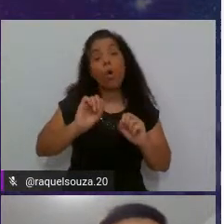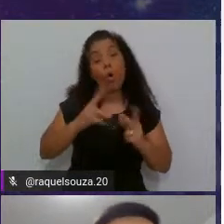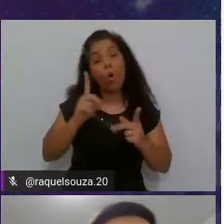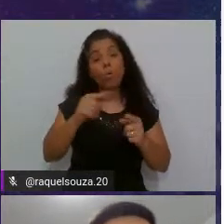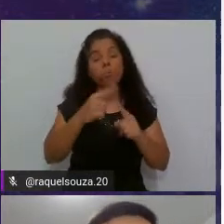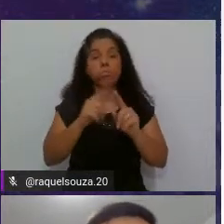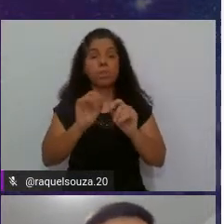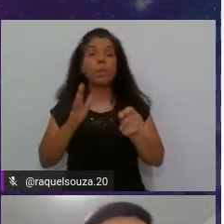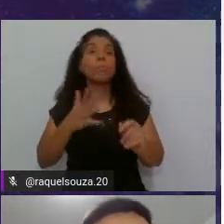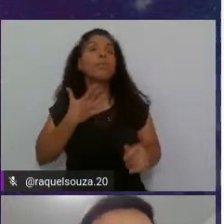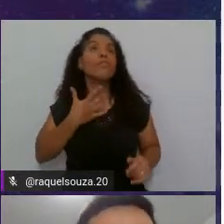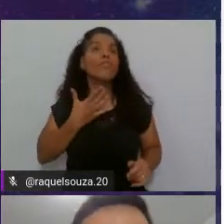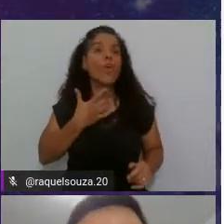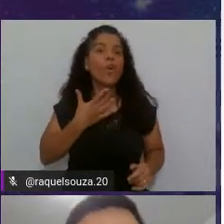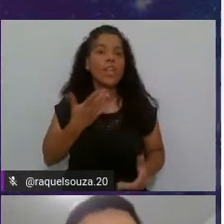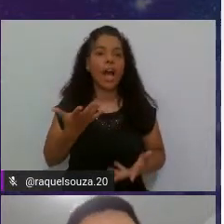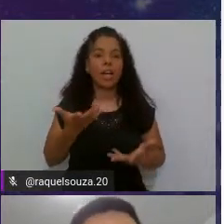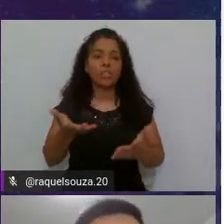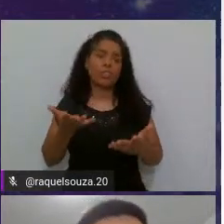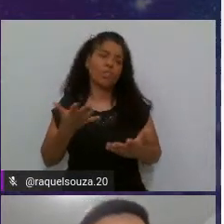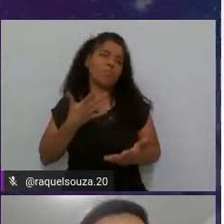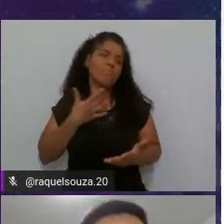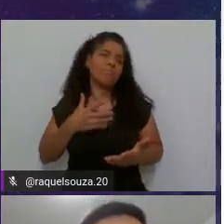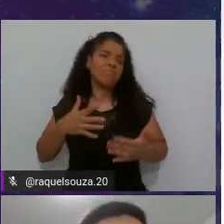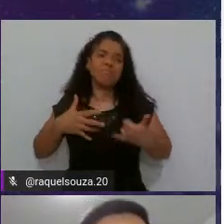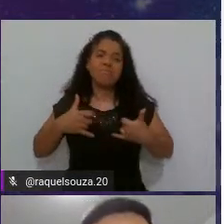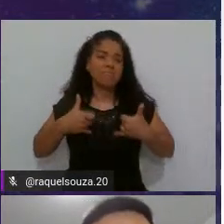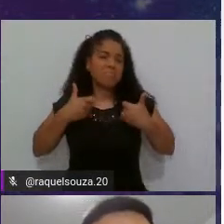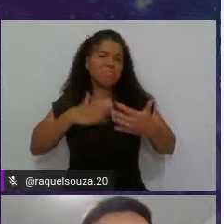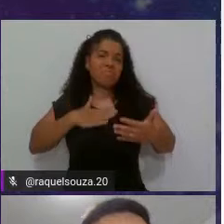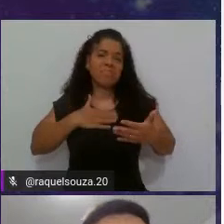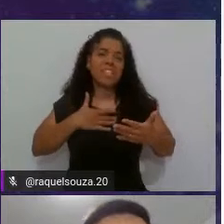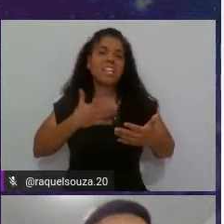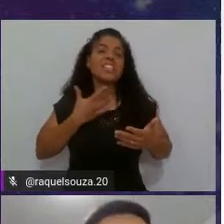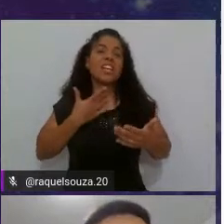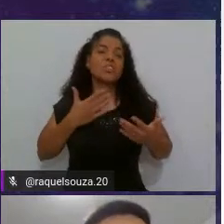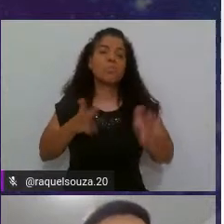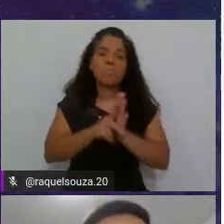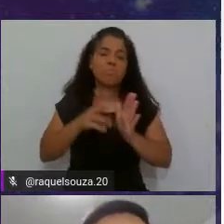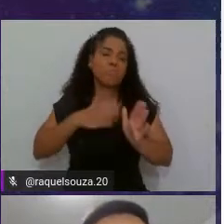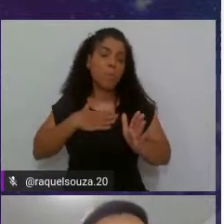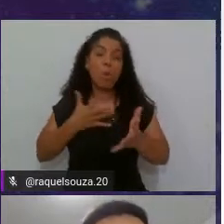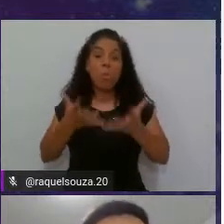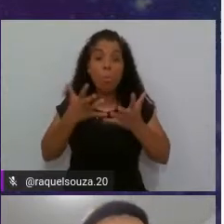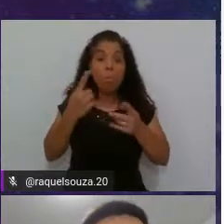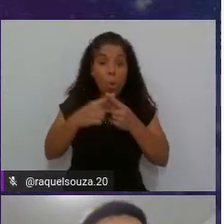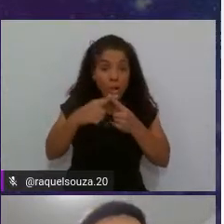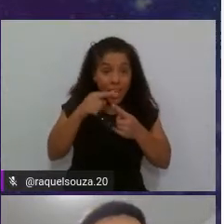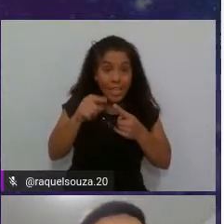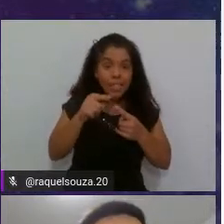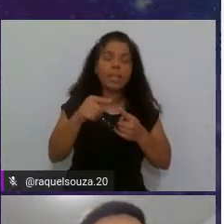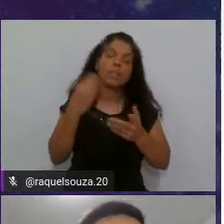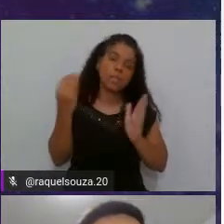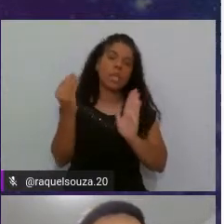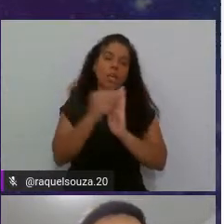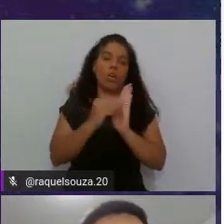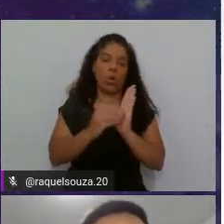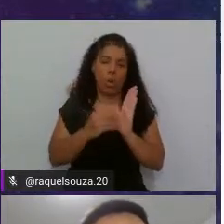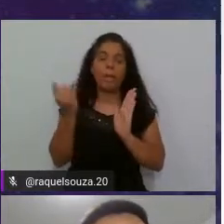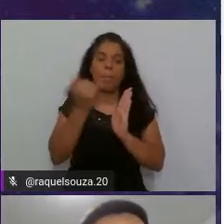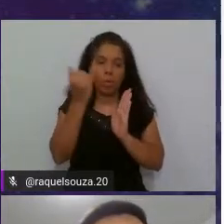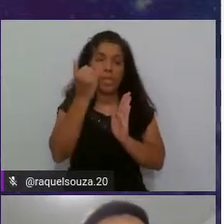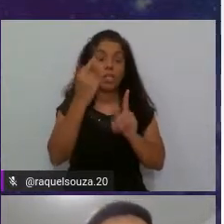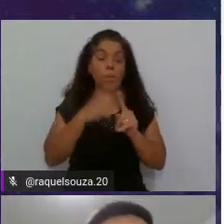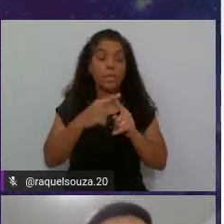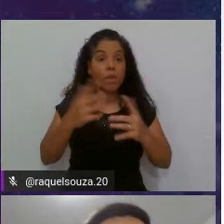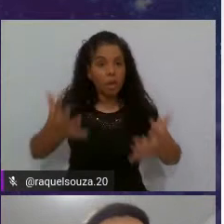uma vontade, um capricho? Porque o porquê de você querer aquilo é muito importante. Porque isso vai te